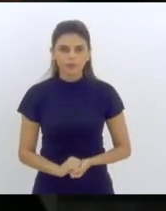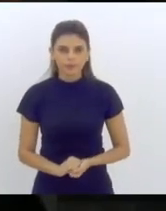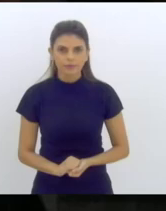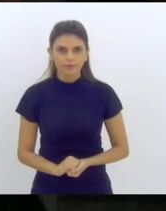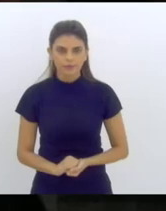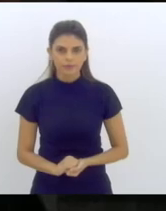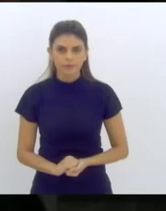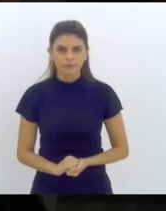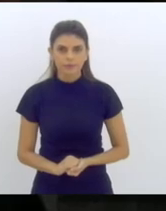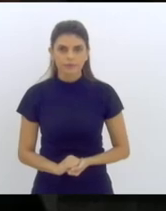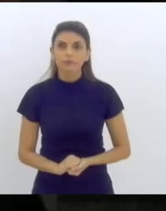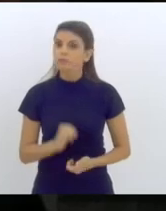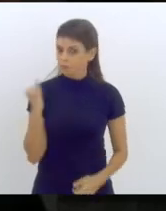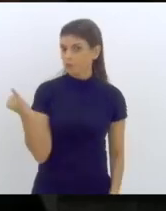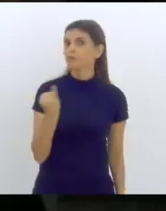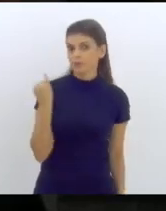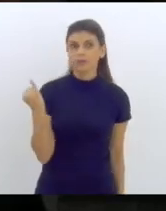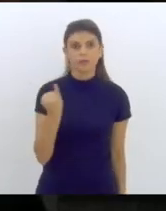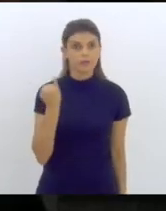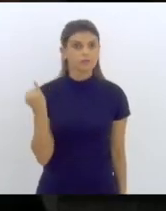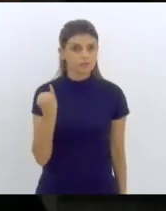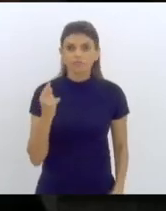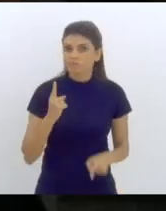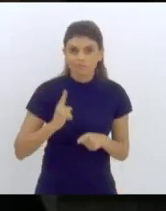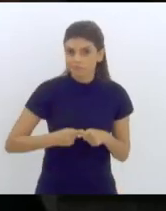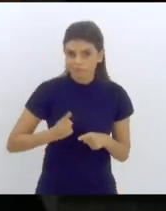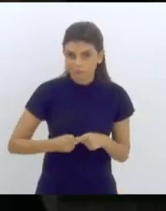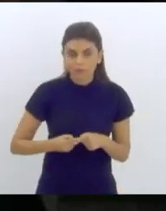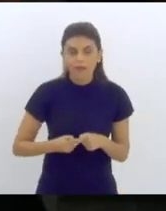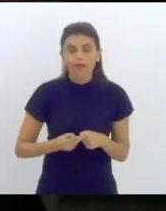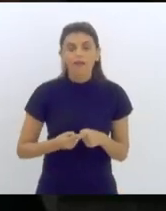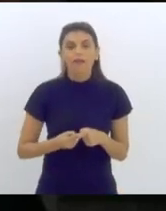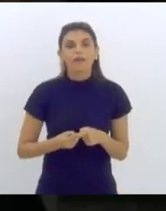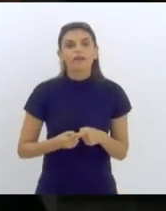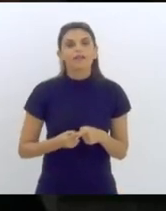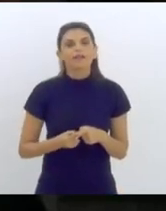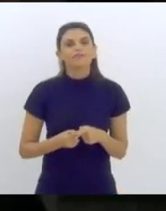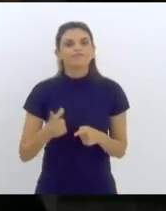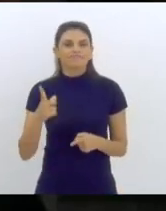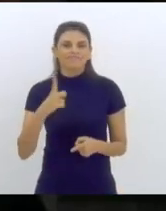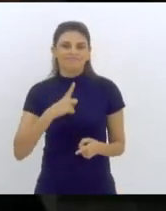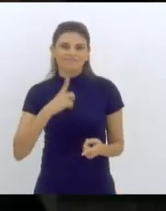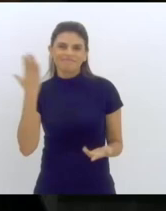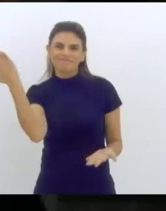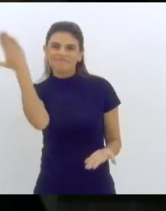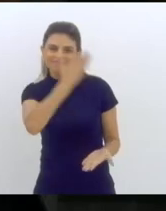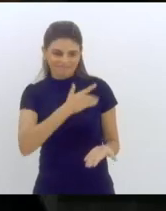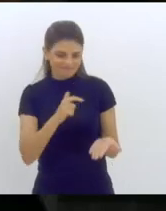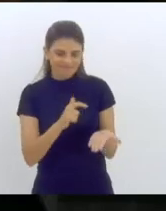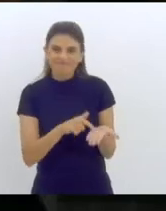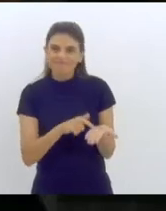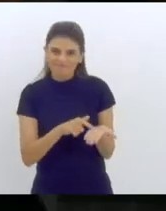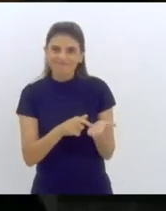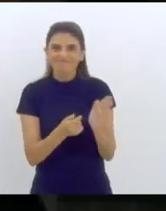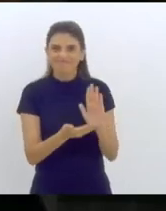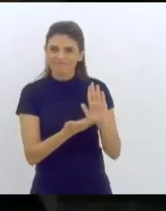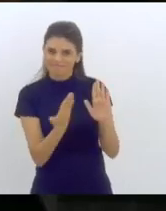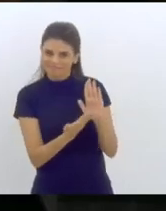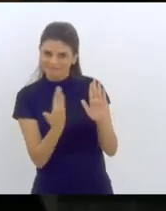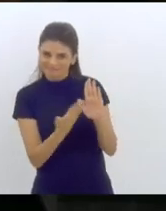E isto é importante porque exatamente caracteriza